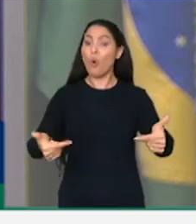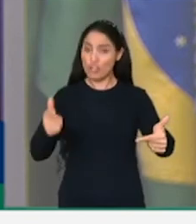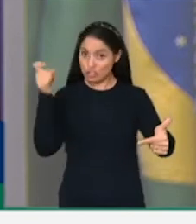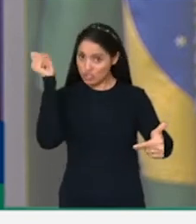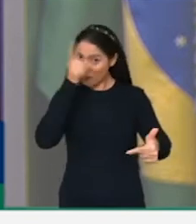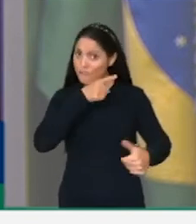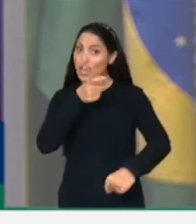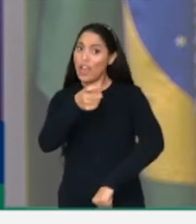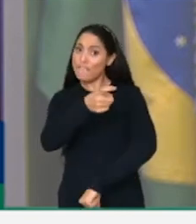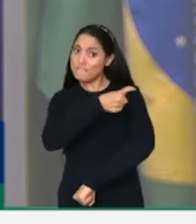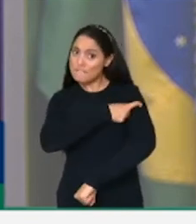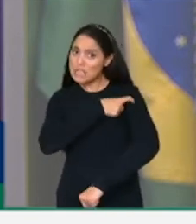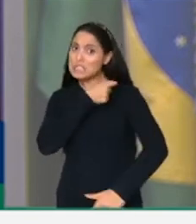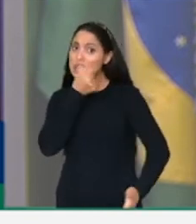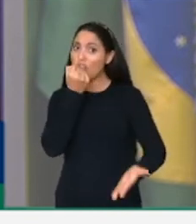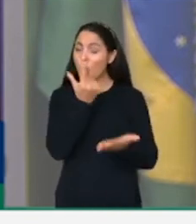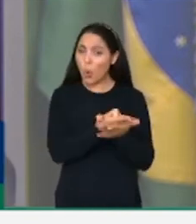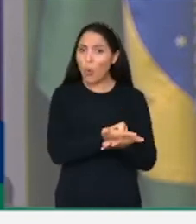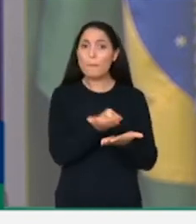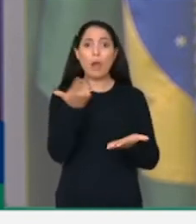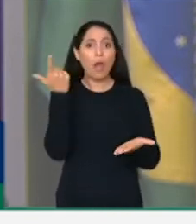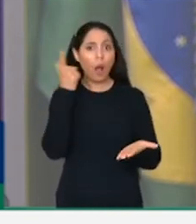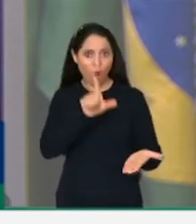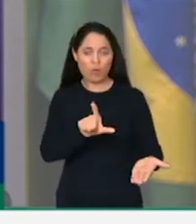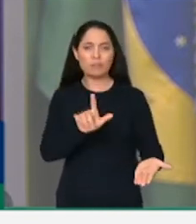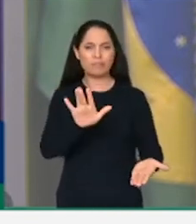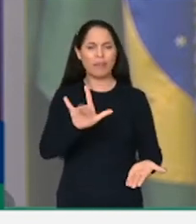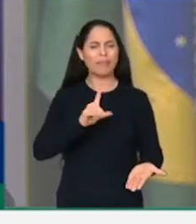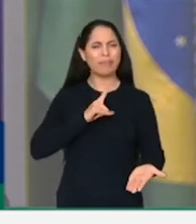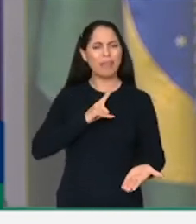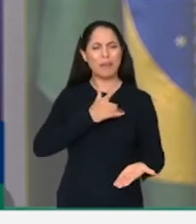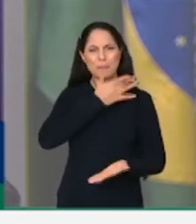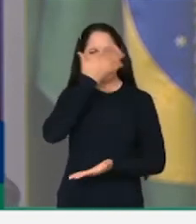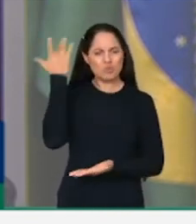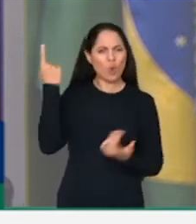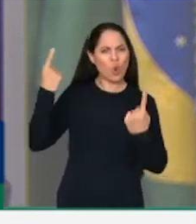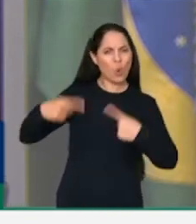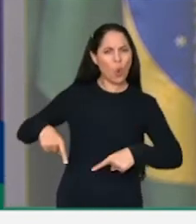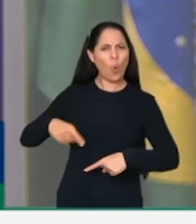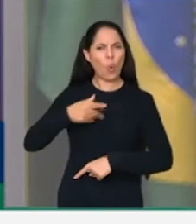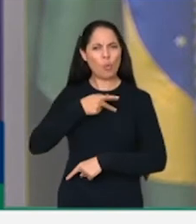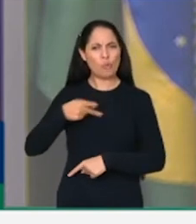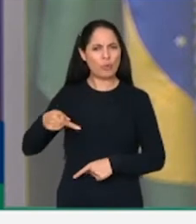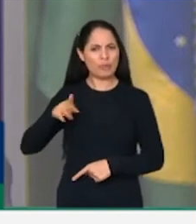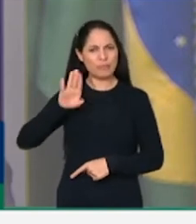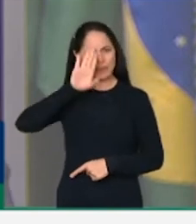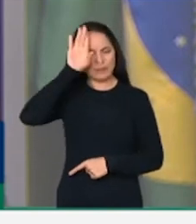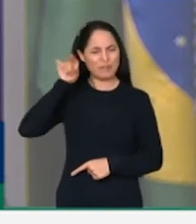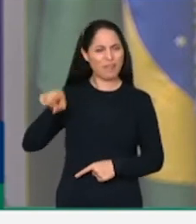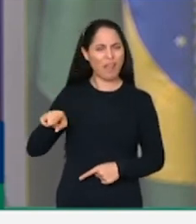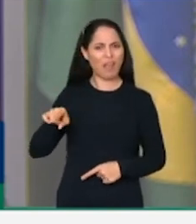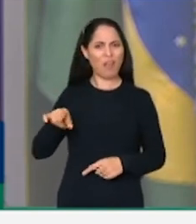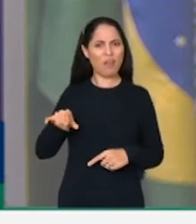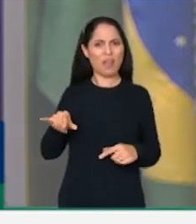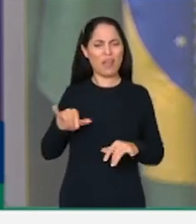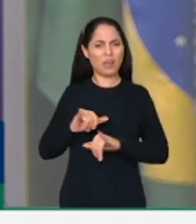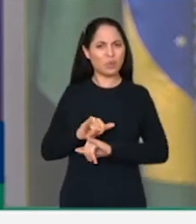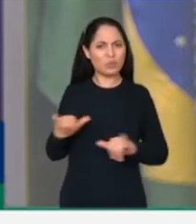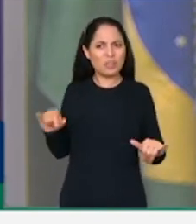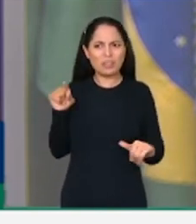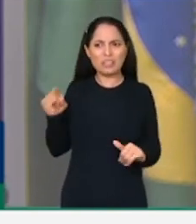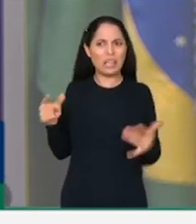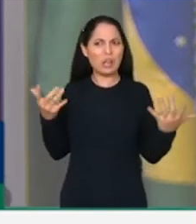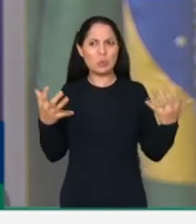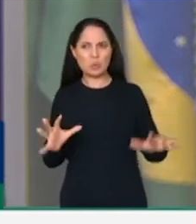Muitas pessoas até criticam o governo federal, dizendo que o presidente não busca aquisição de